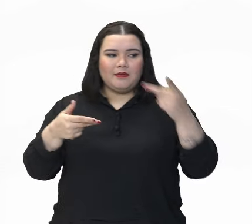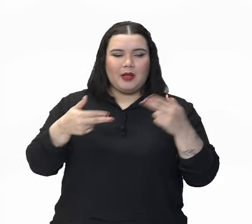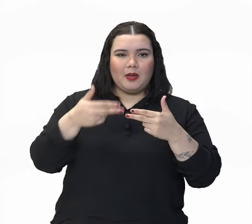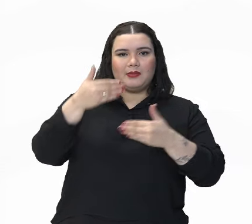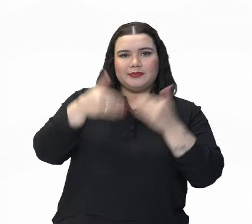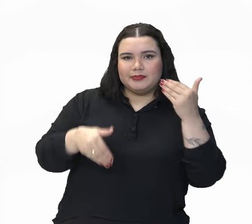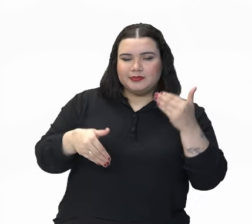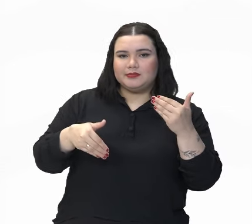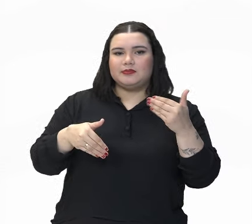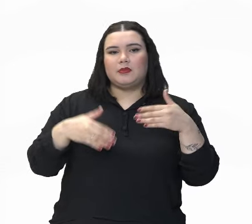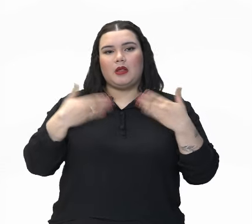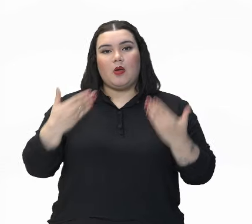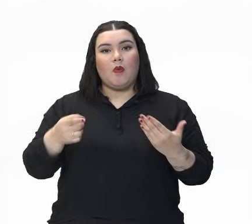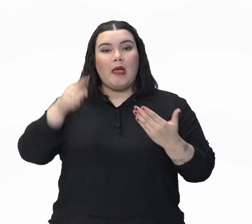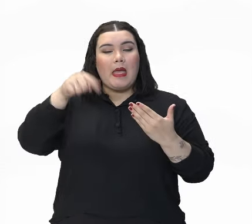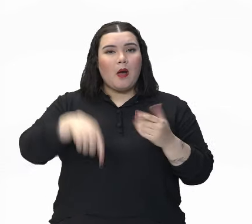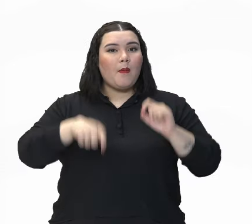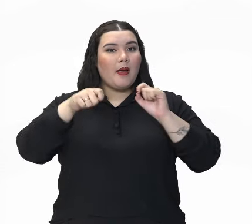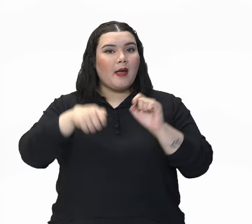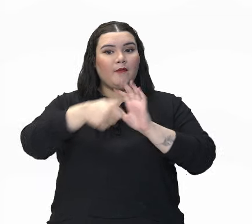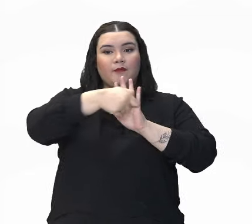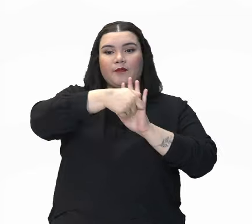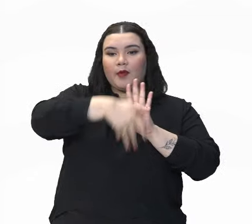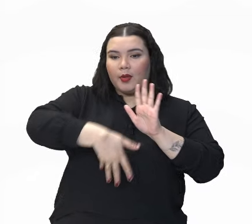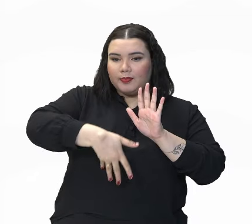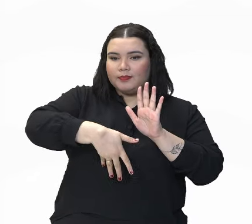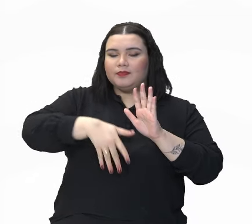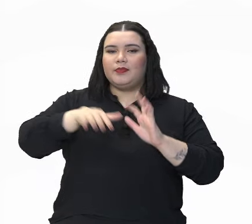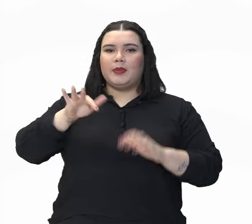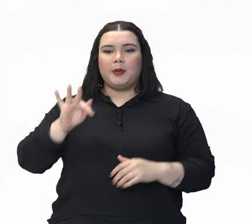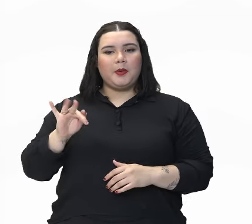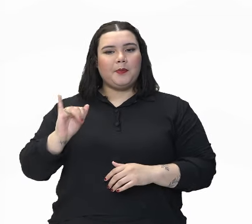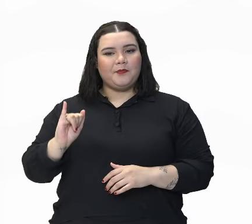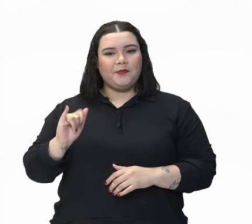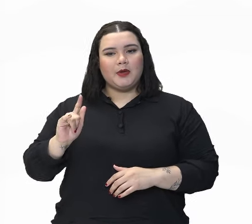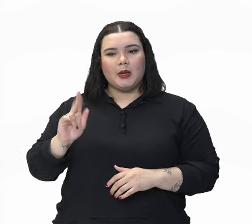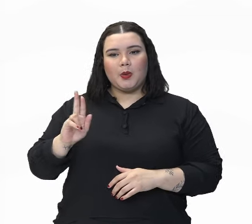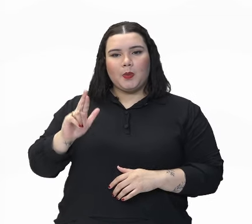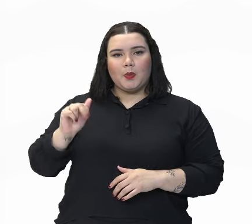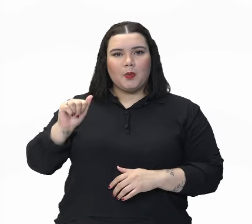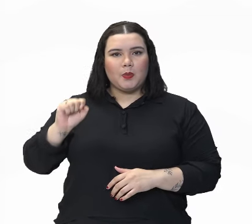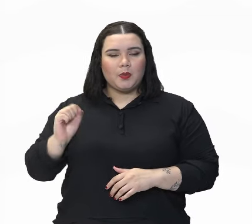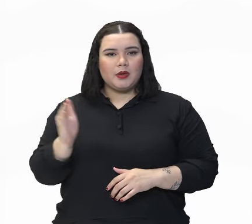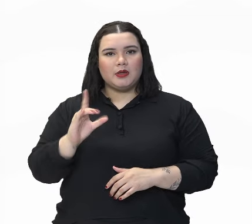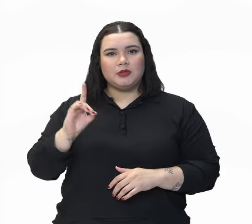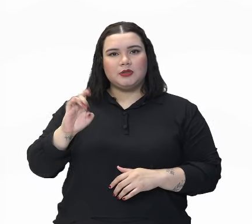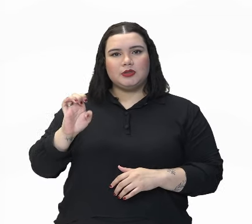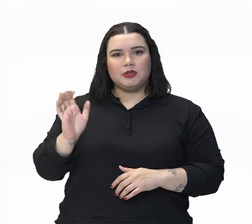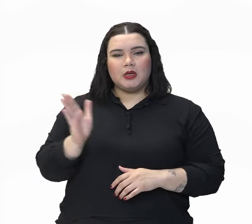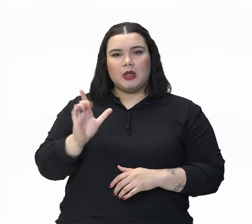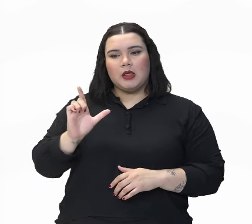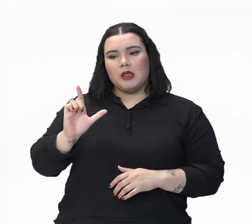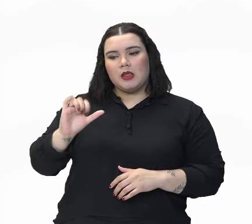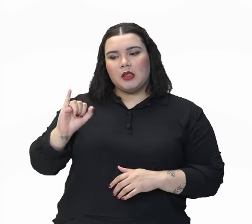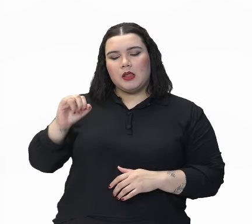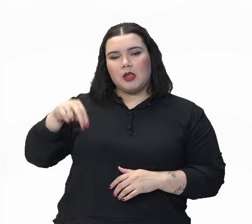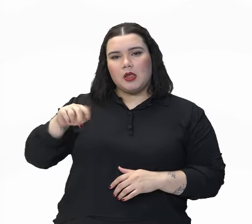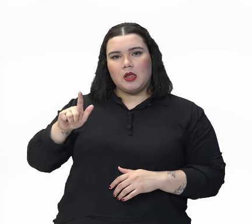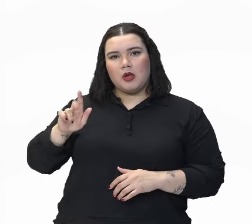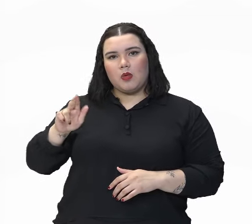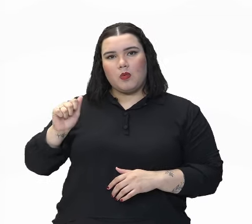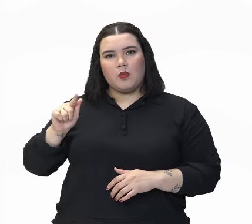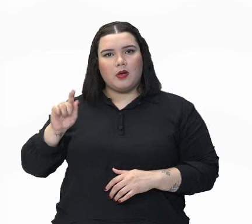linguagem, elas são mesmo muito utilizadas nos textos literários para dar mais